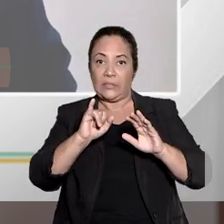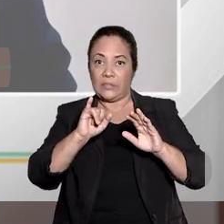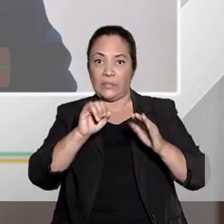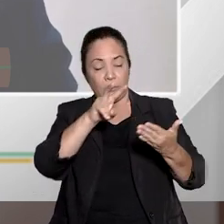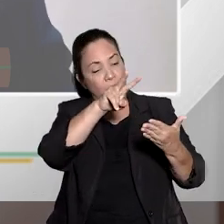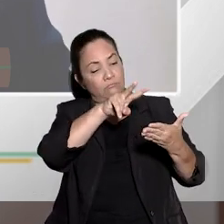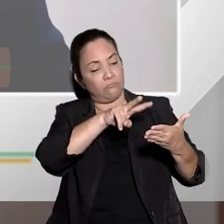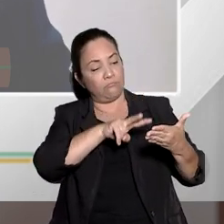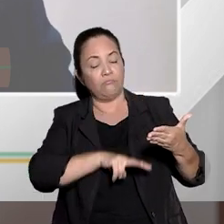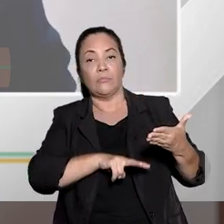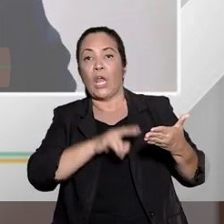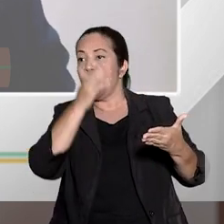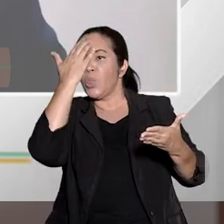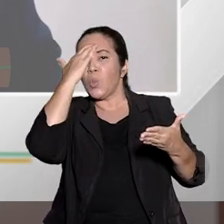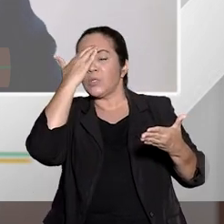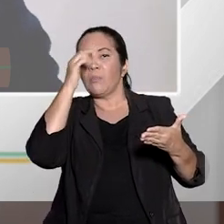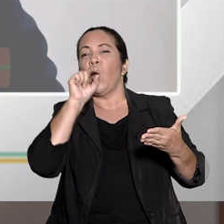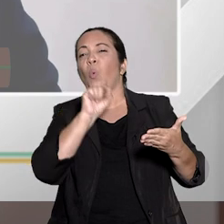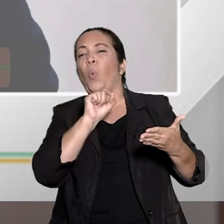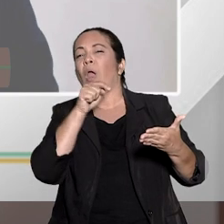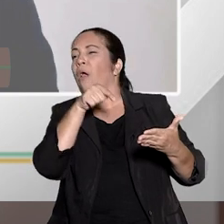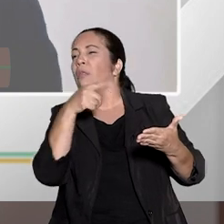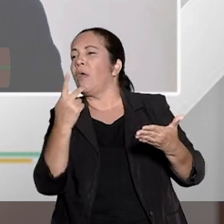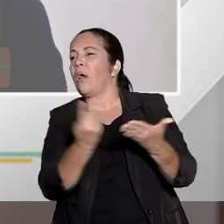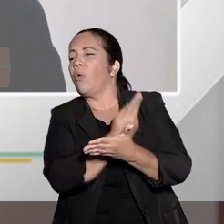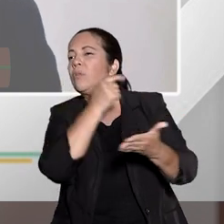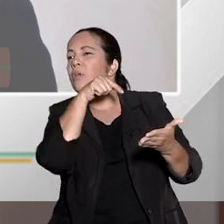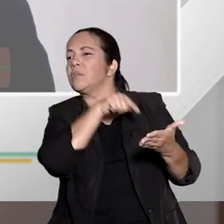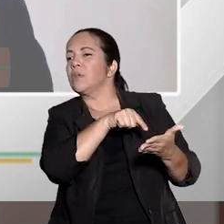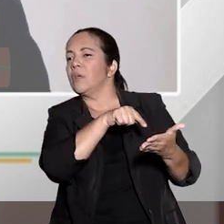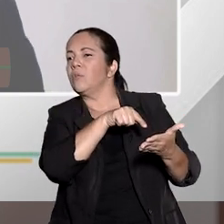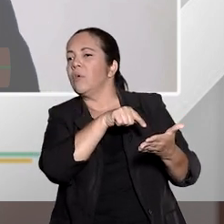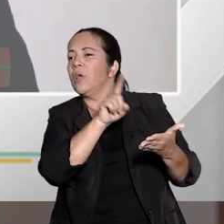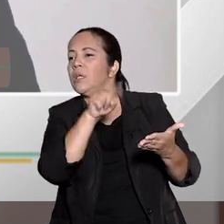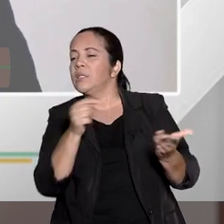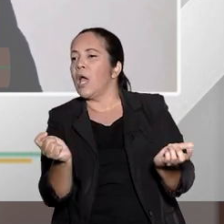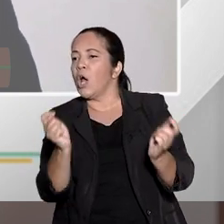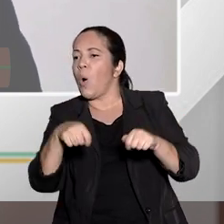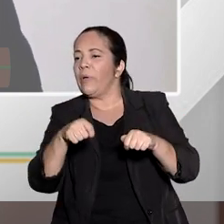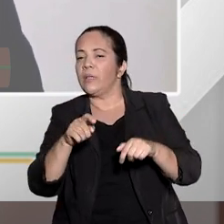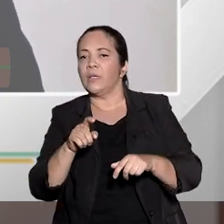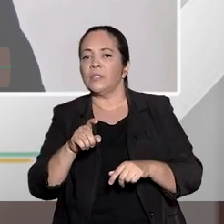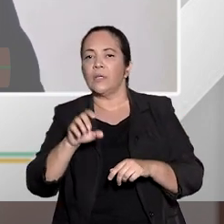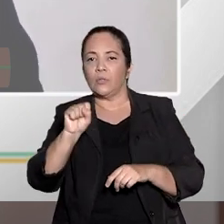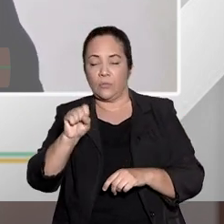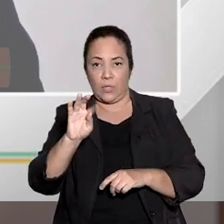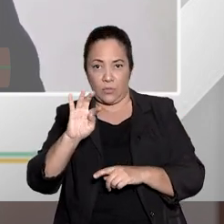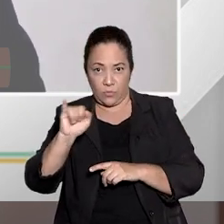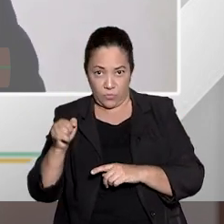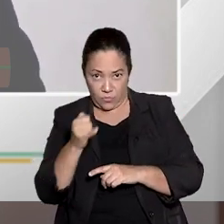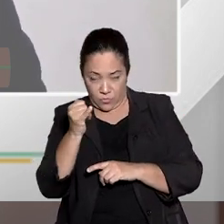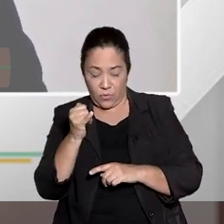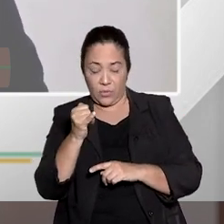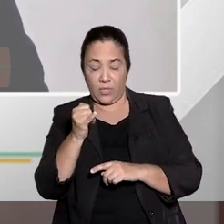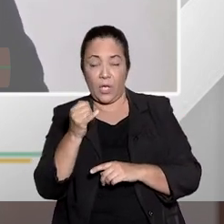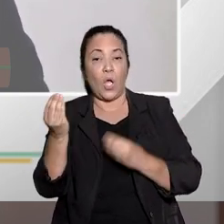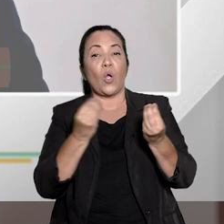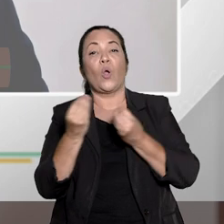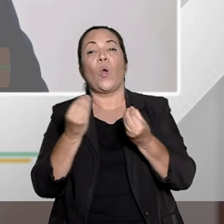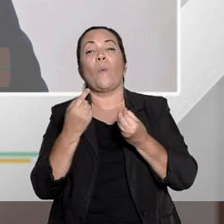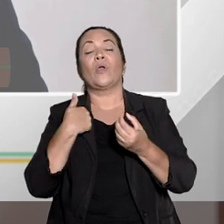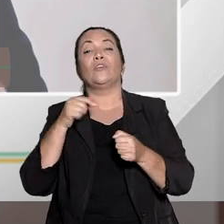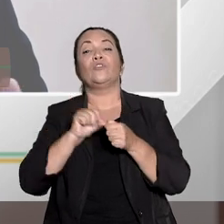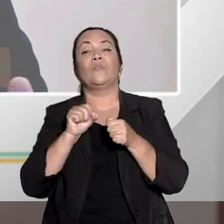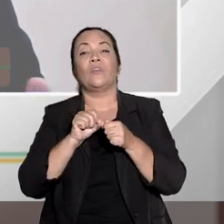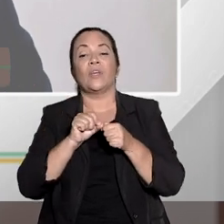identificar a situação que está sendo buscada, inclusive se é ou não da competência do Superior Tribunal, haveria a possibilidade